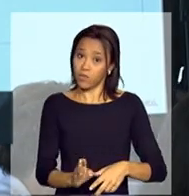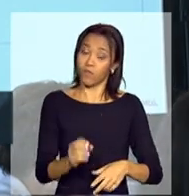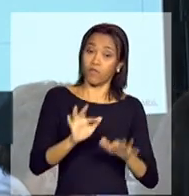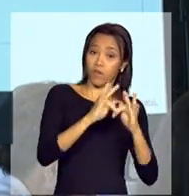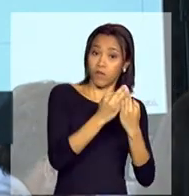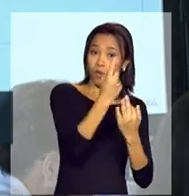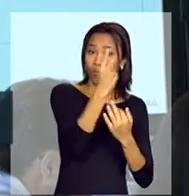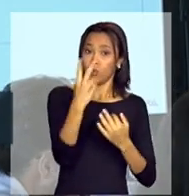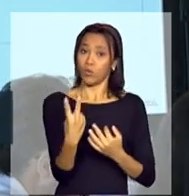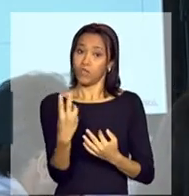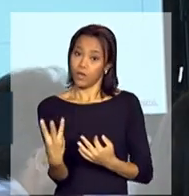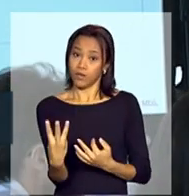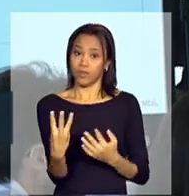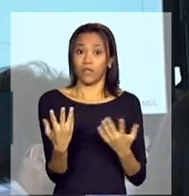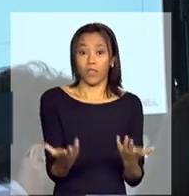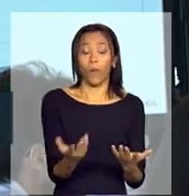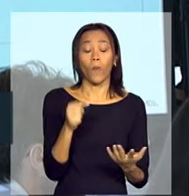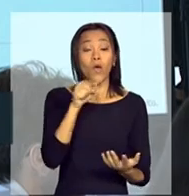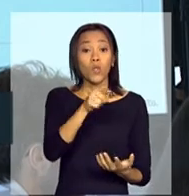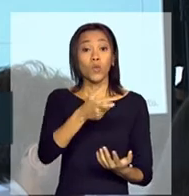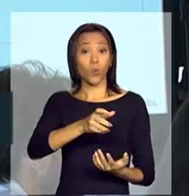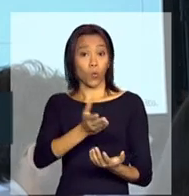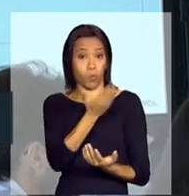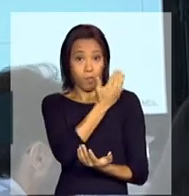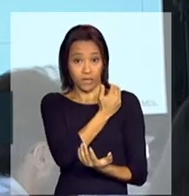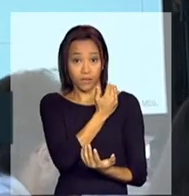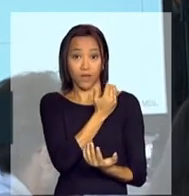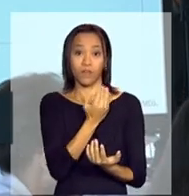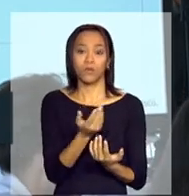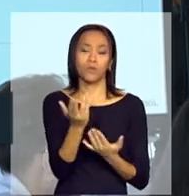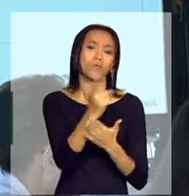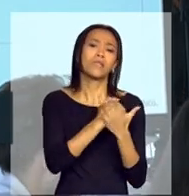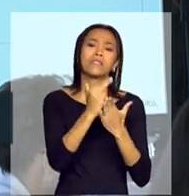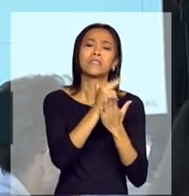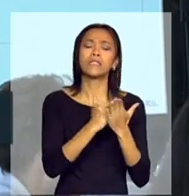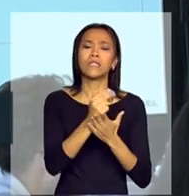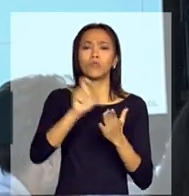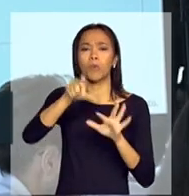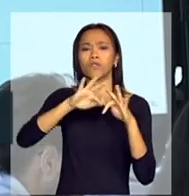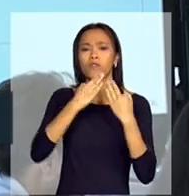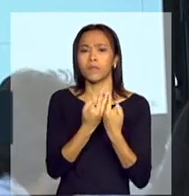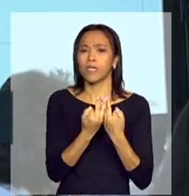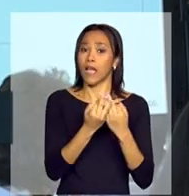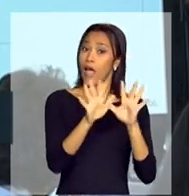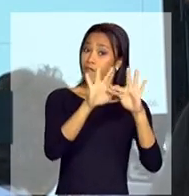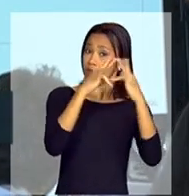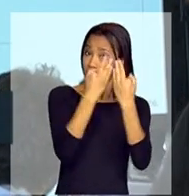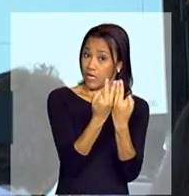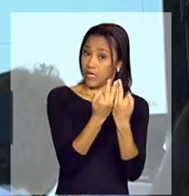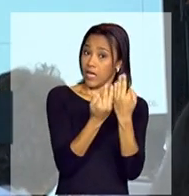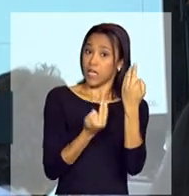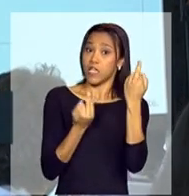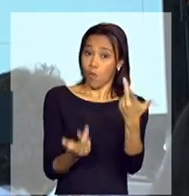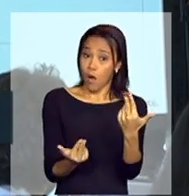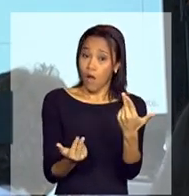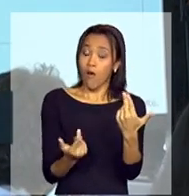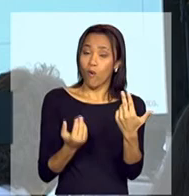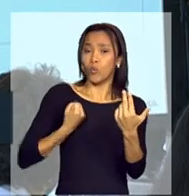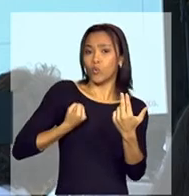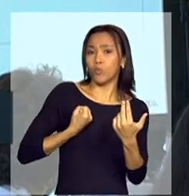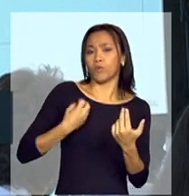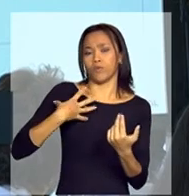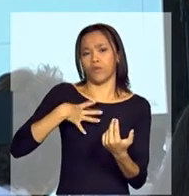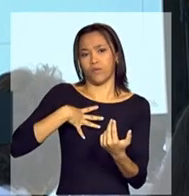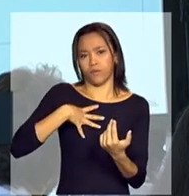família 2, família 3. No antigo desenho, no desenho original do Bolsa Família, como a família era idêntica, tinha o mesmo número de filhos,